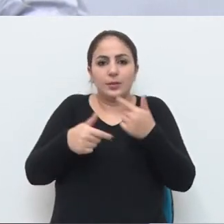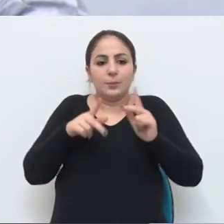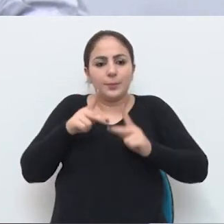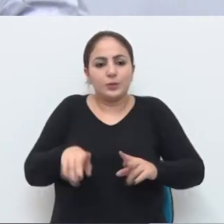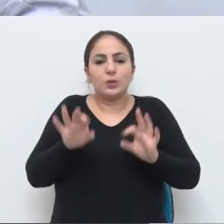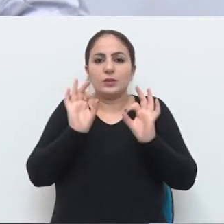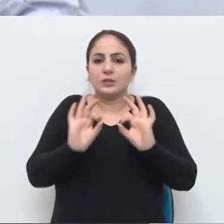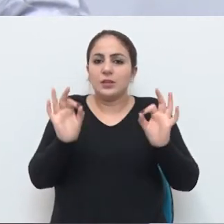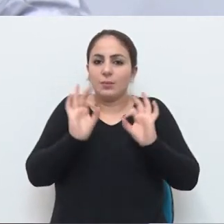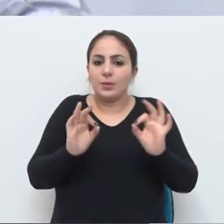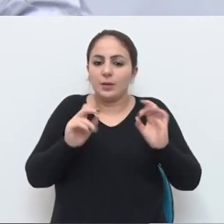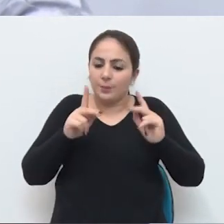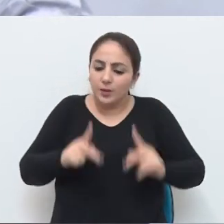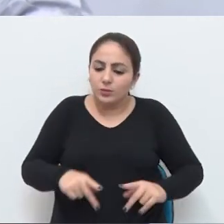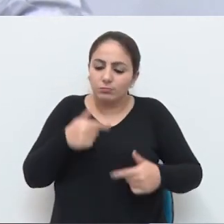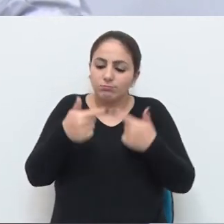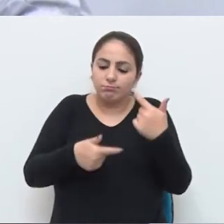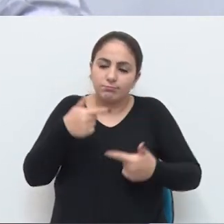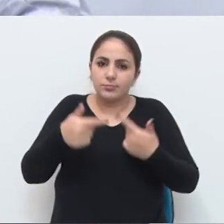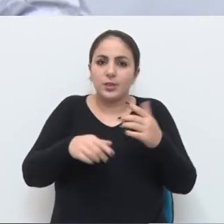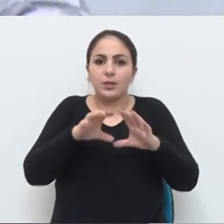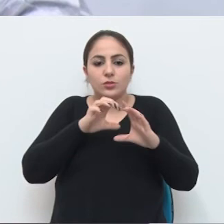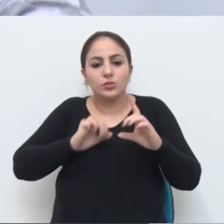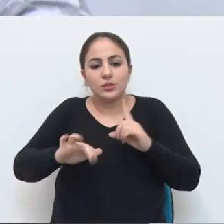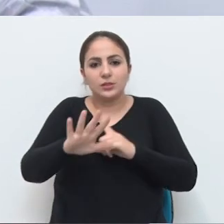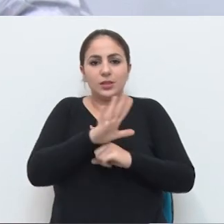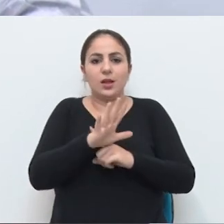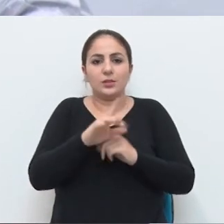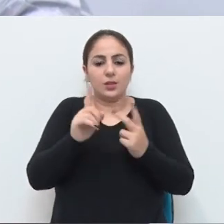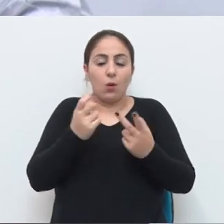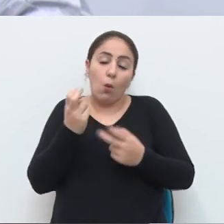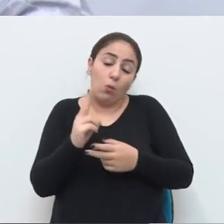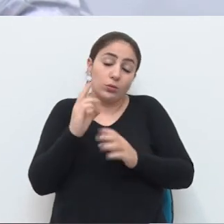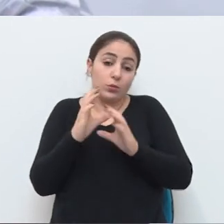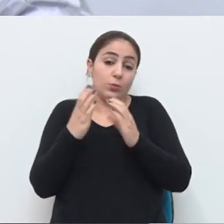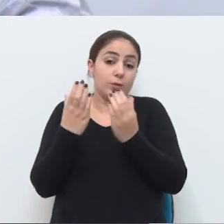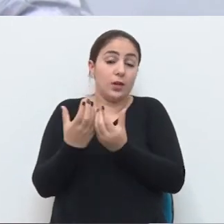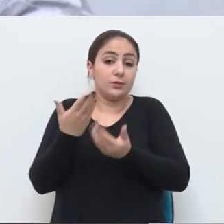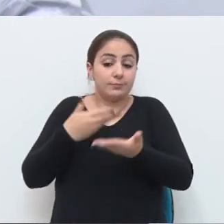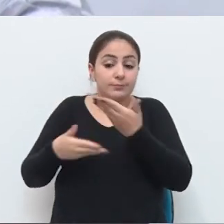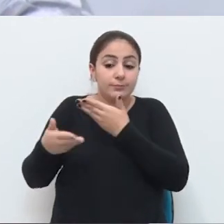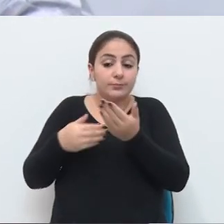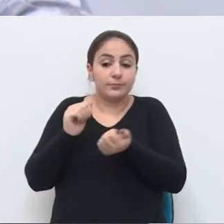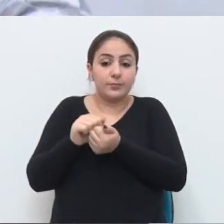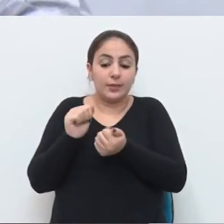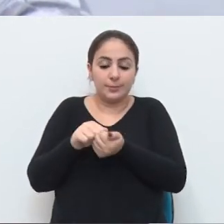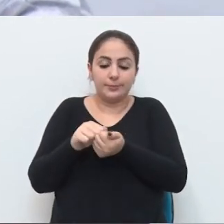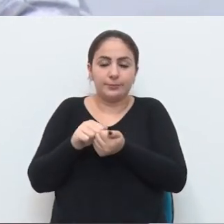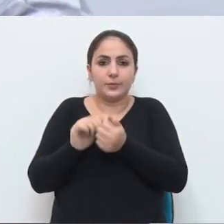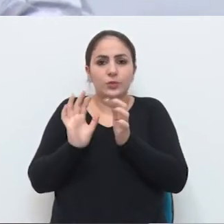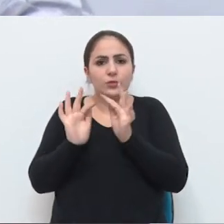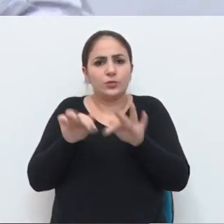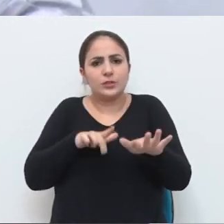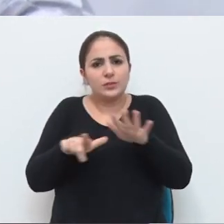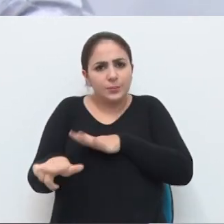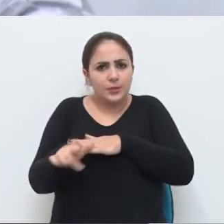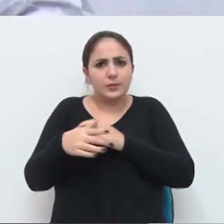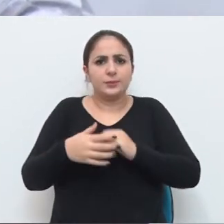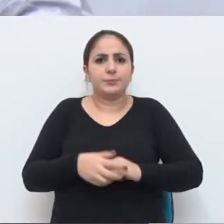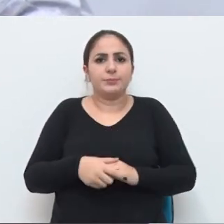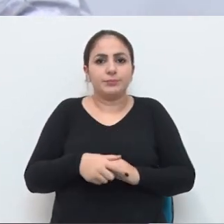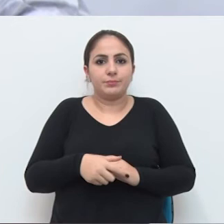trabalho da pessoa humilde, do trabalhador, da pessoa, da sociedade, da comunidade, que se envolve lá, se envolvia no final de semana,